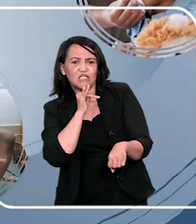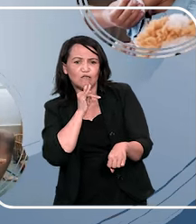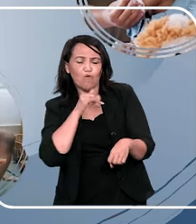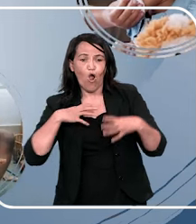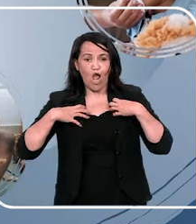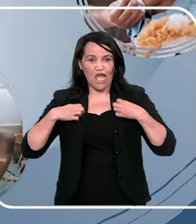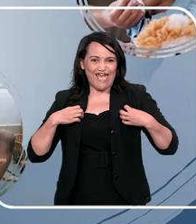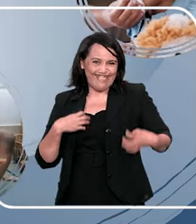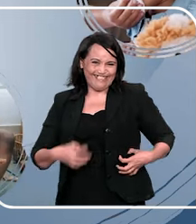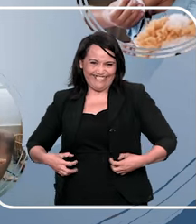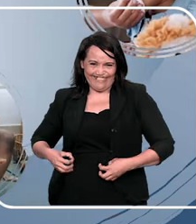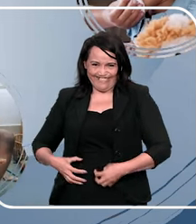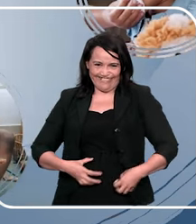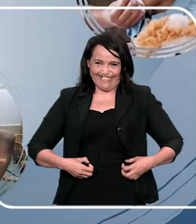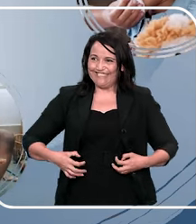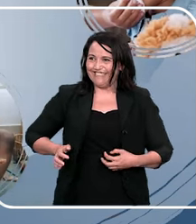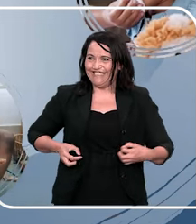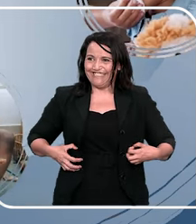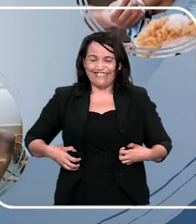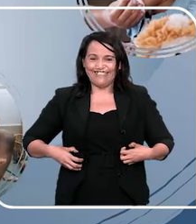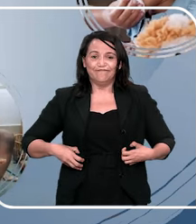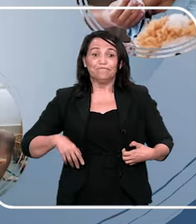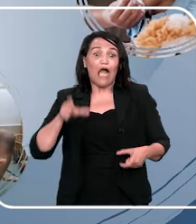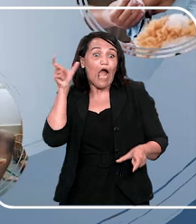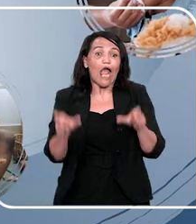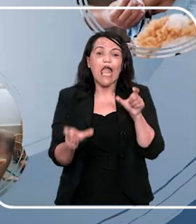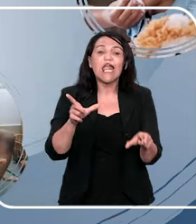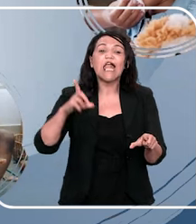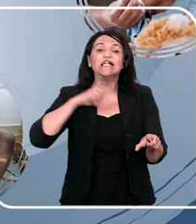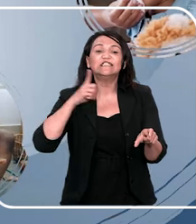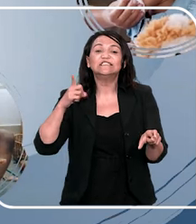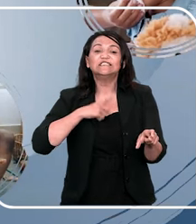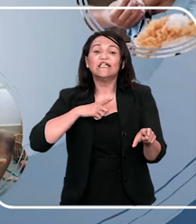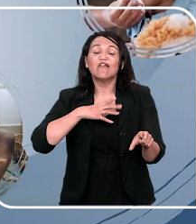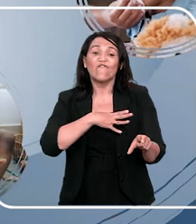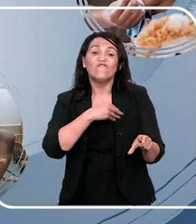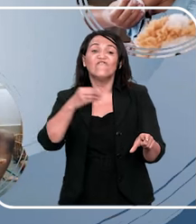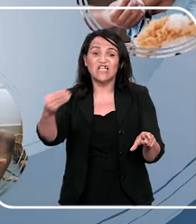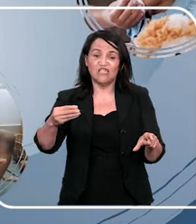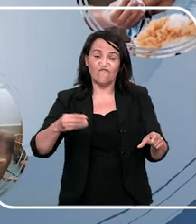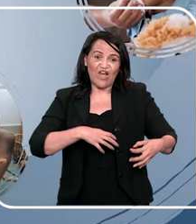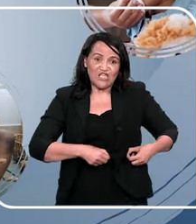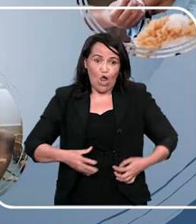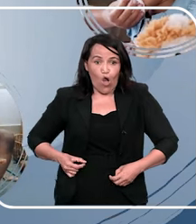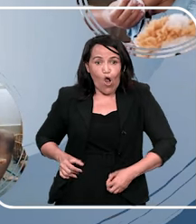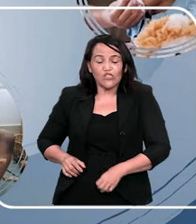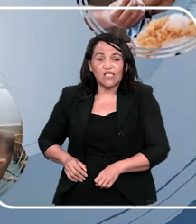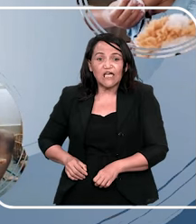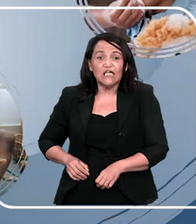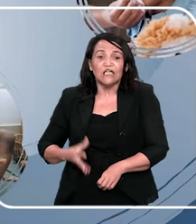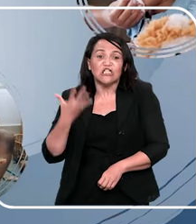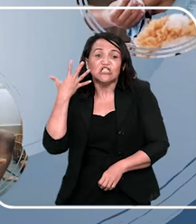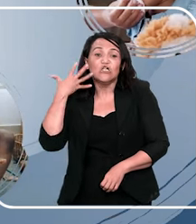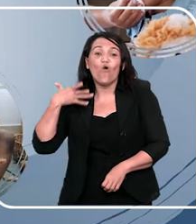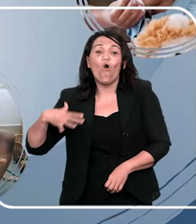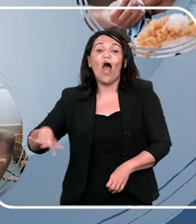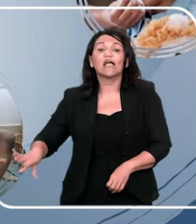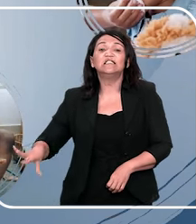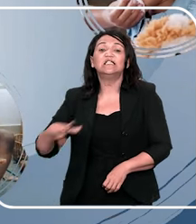tem jeito, cócegas, quem aí em casa que tem filho que não fez cócegas no menino e que o menino fala para,